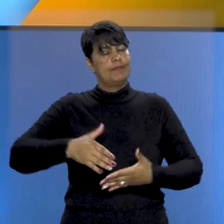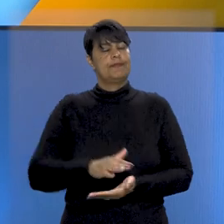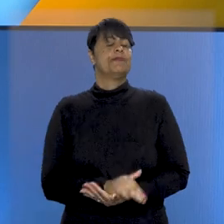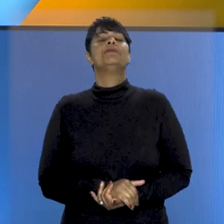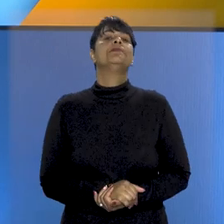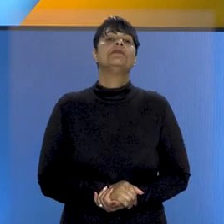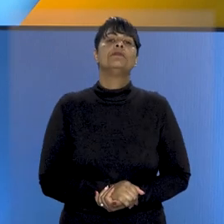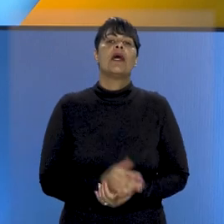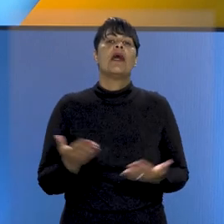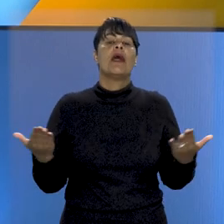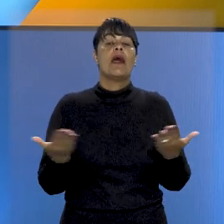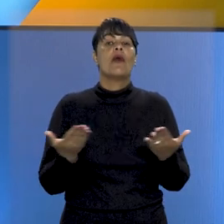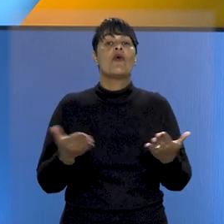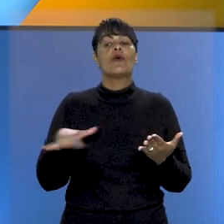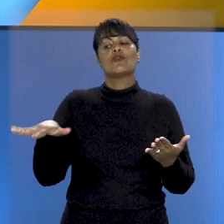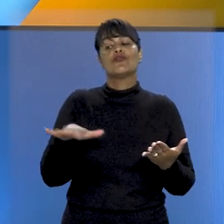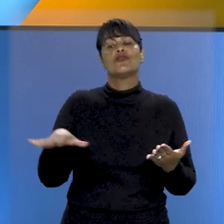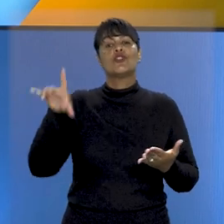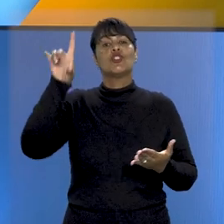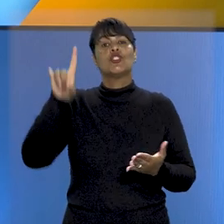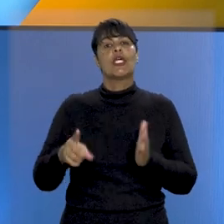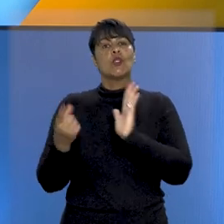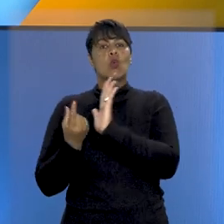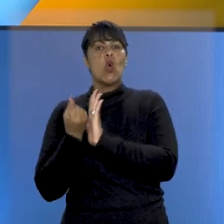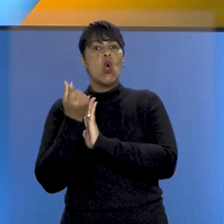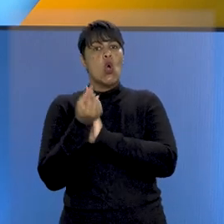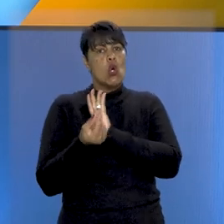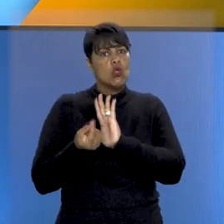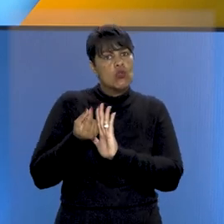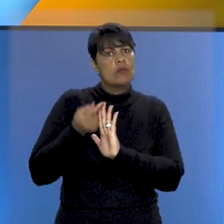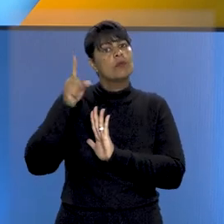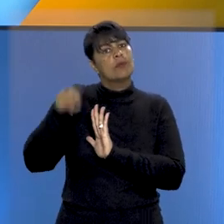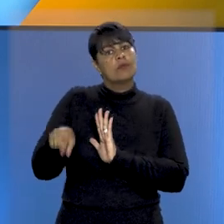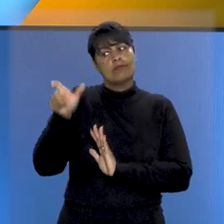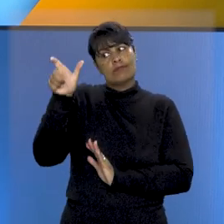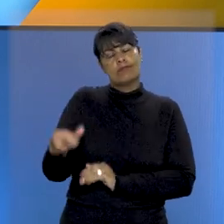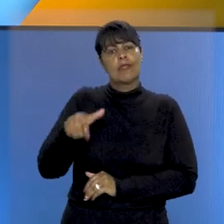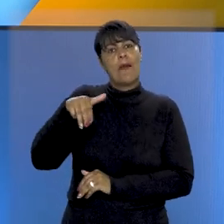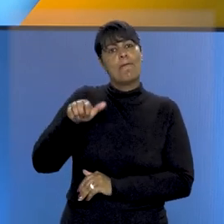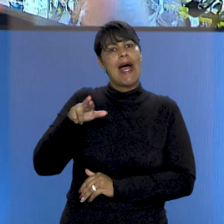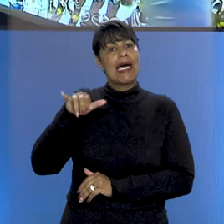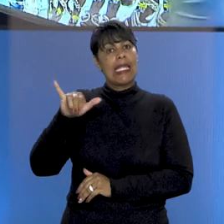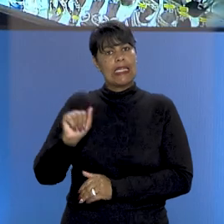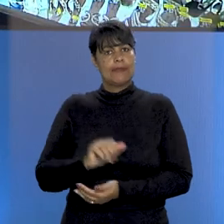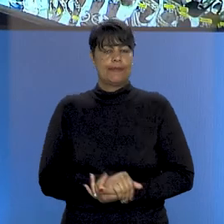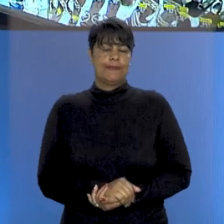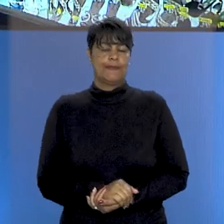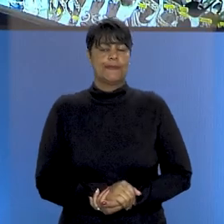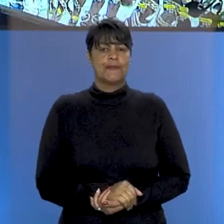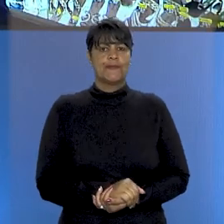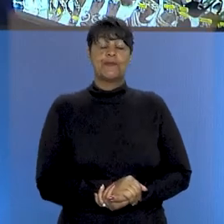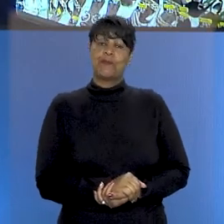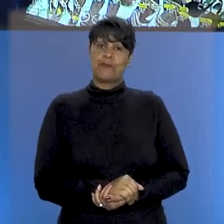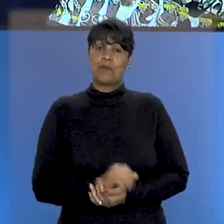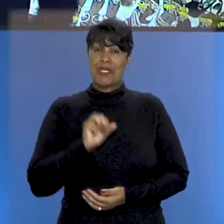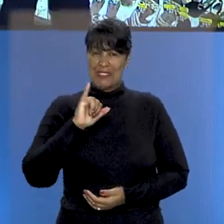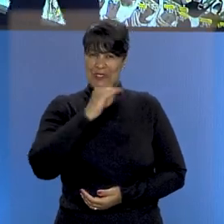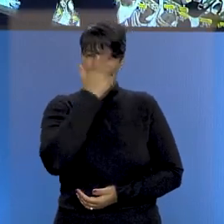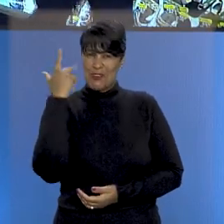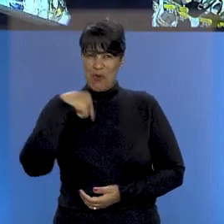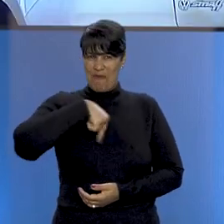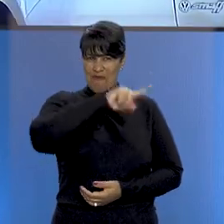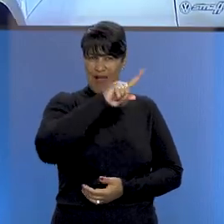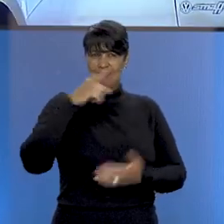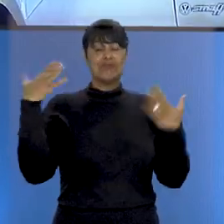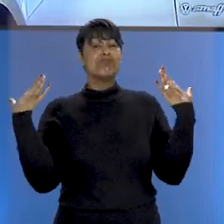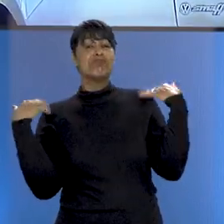STJ na área do direito do consumidor é a repórter Marina Campos. Na hora de ir às compras, tem quem não pense